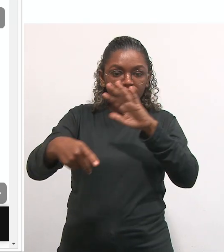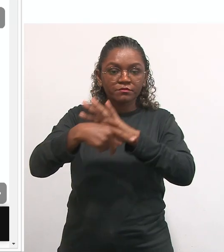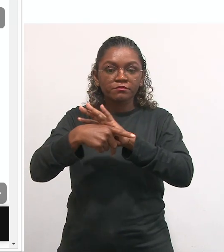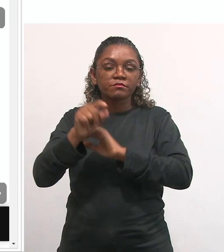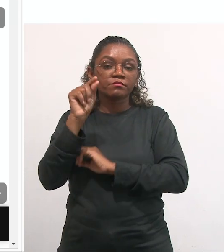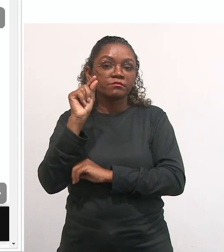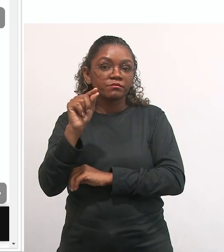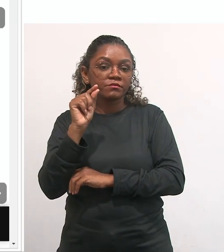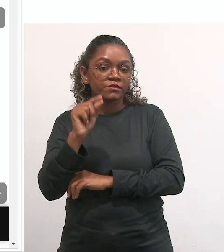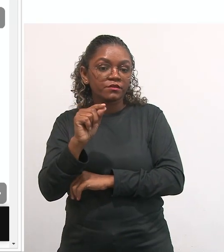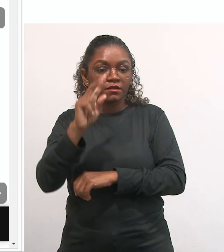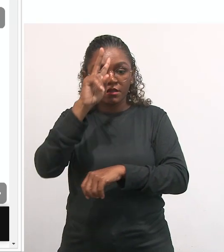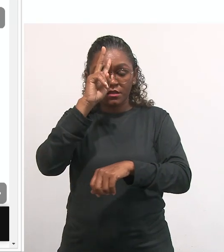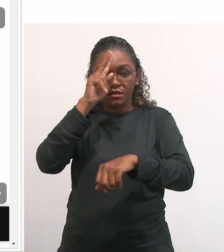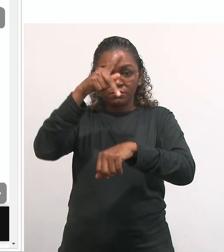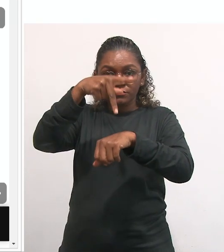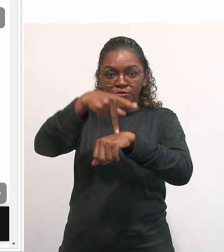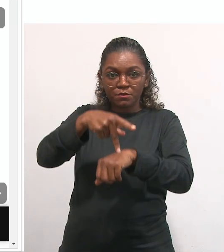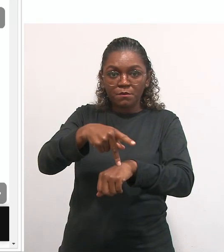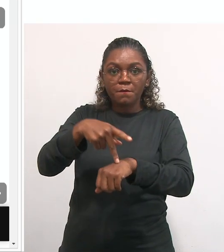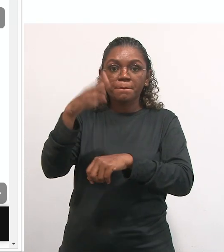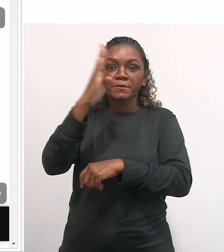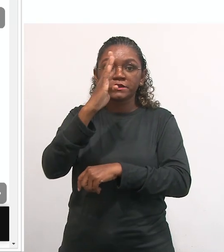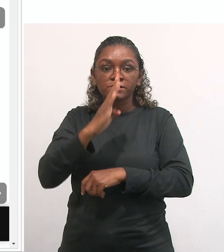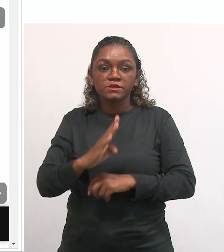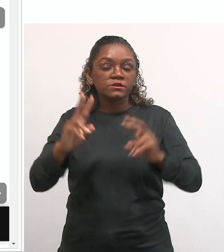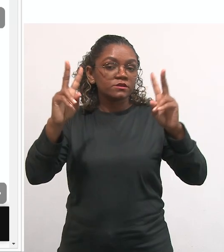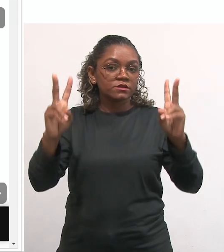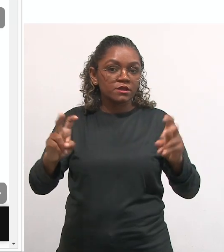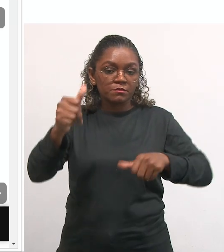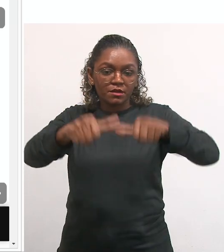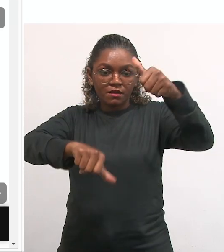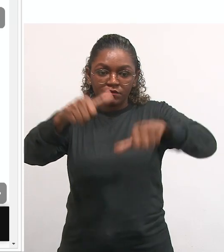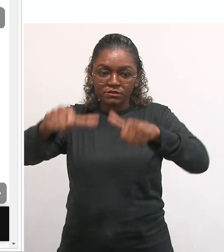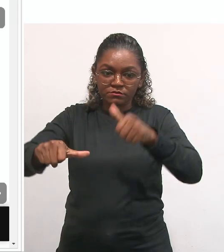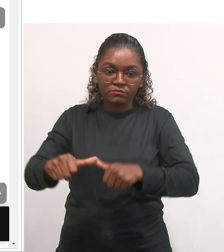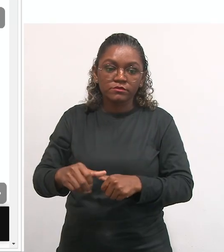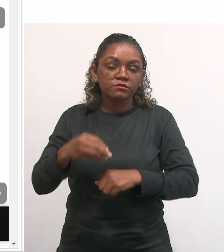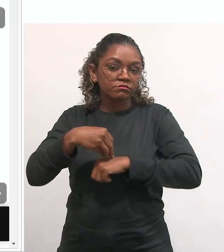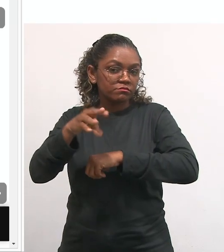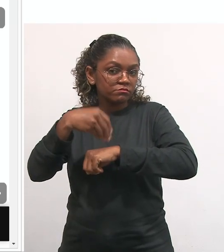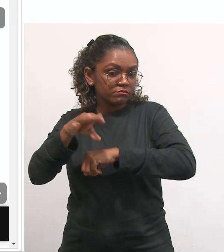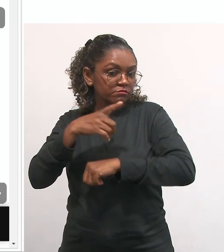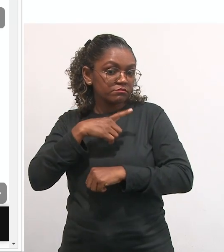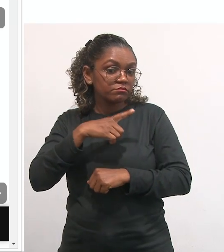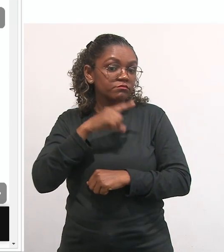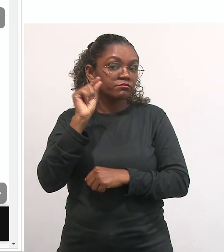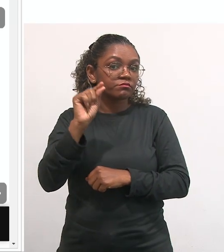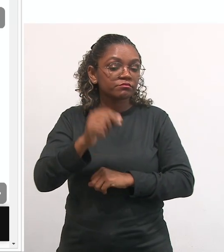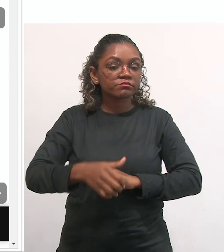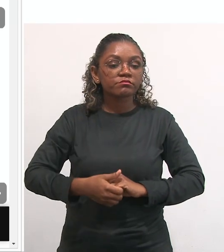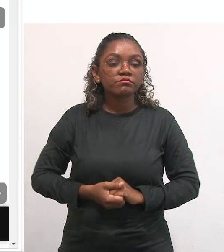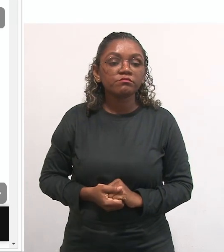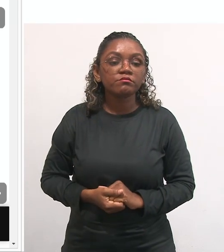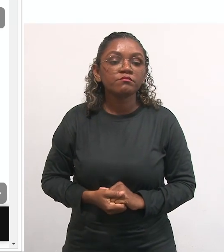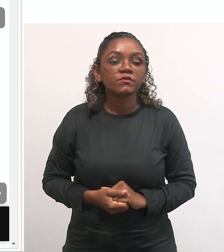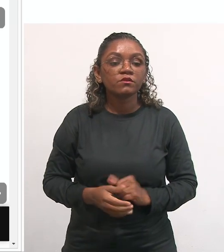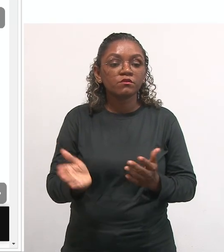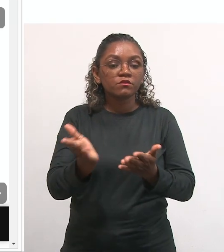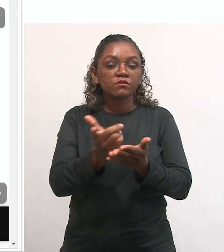sobre os autores brasileiros sobre avaliação. A recomendação que a gente tem aqui é